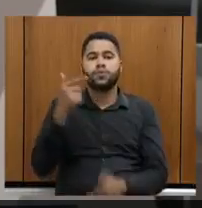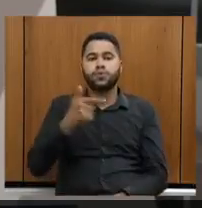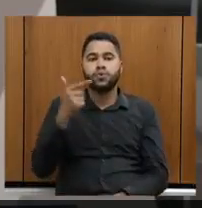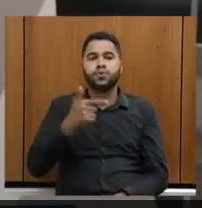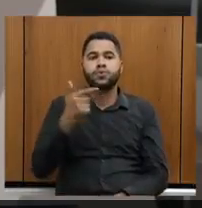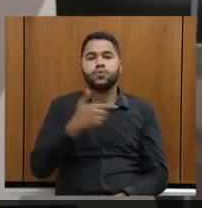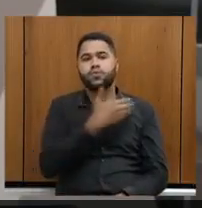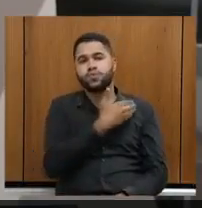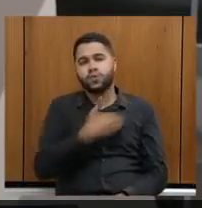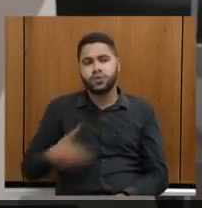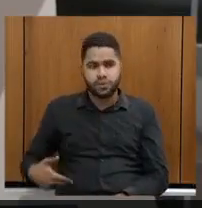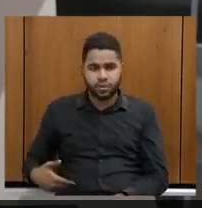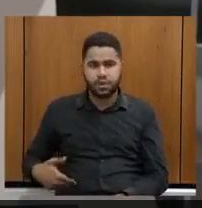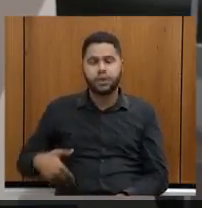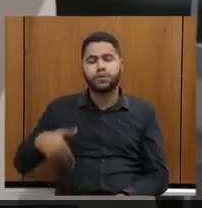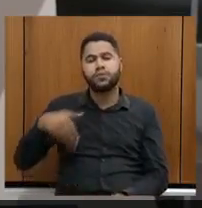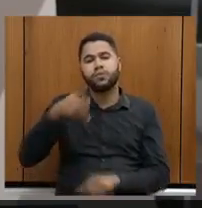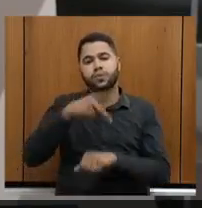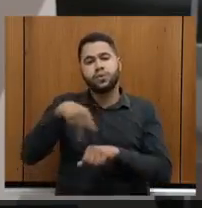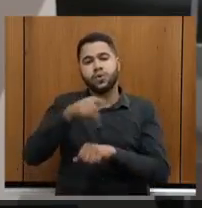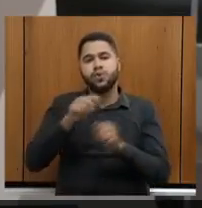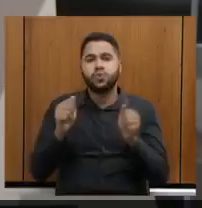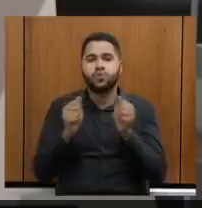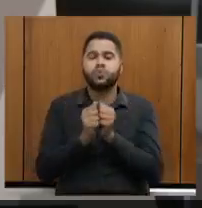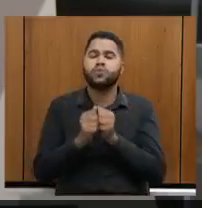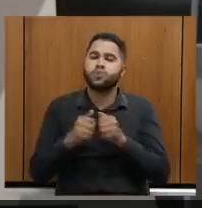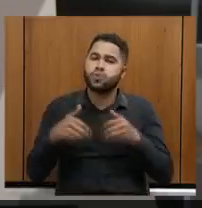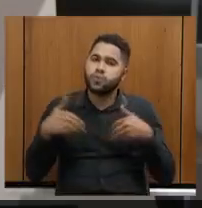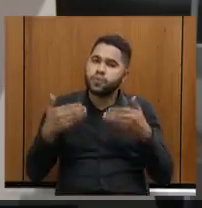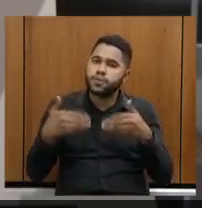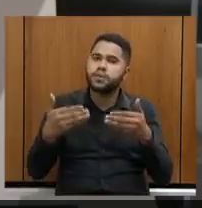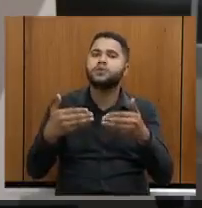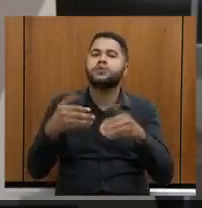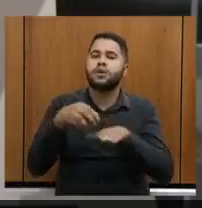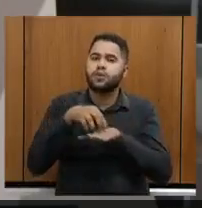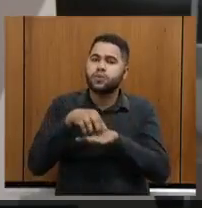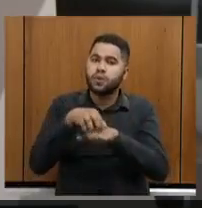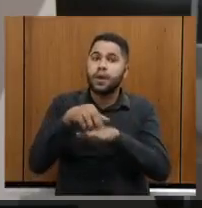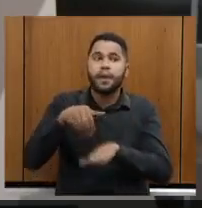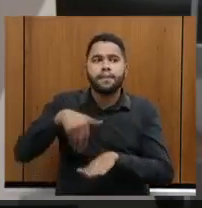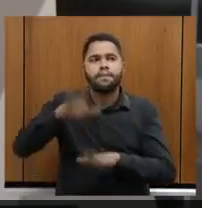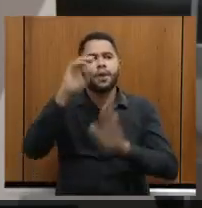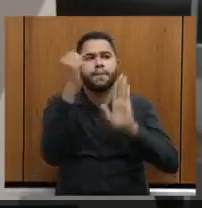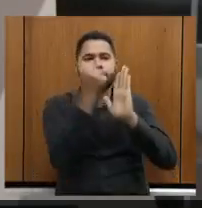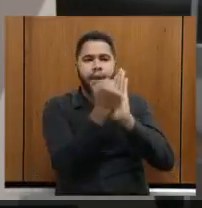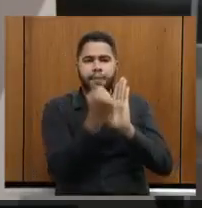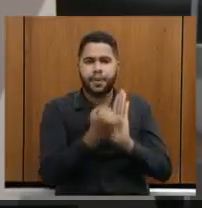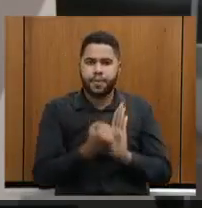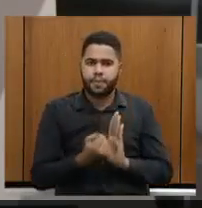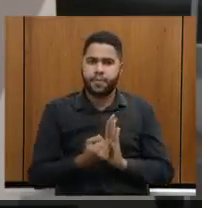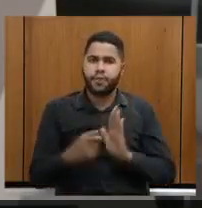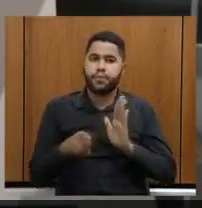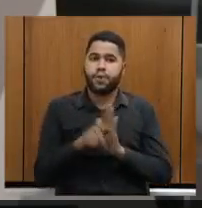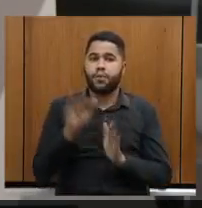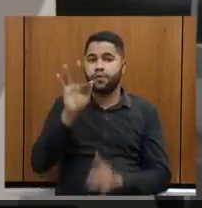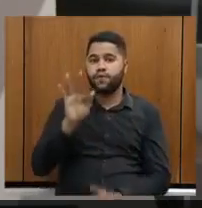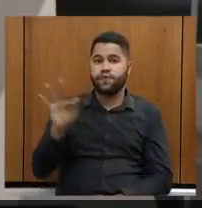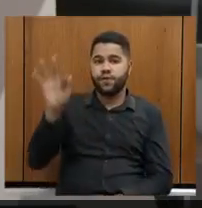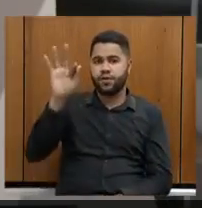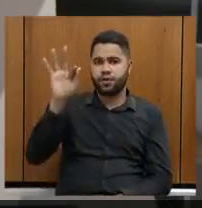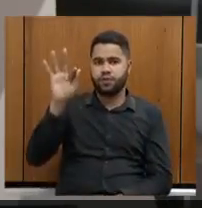Estado da nação, junto ao Ministério do Turismo, a emitir mais selos a nível federal.